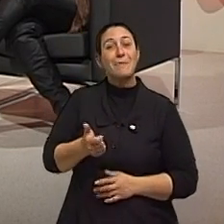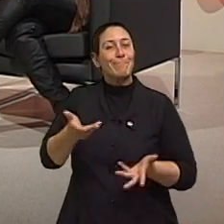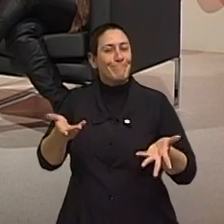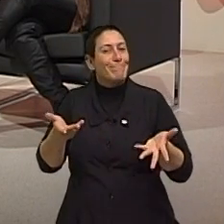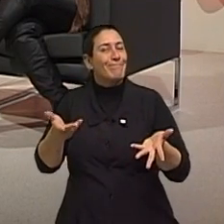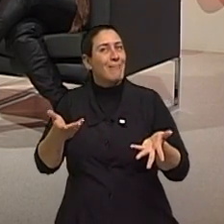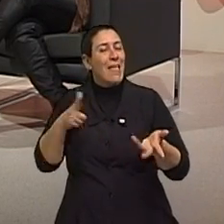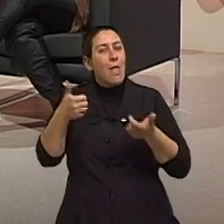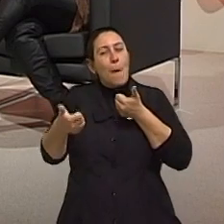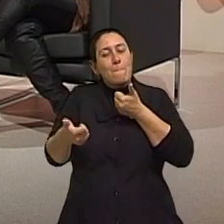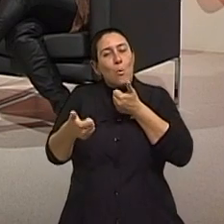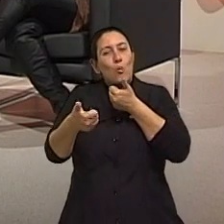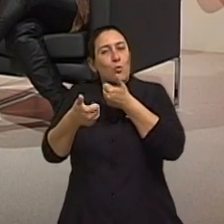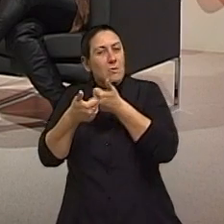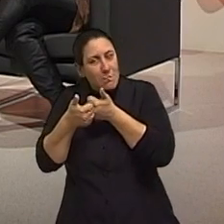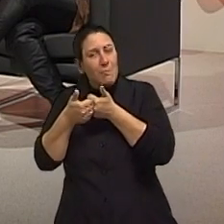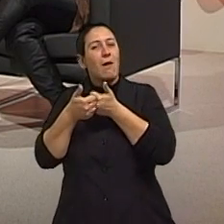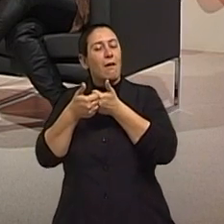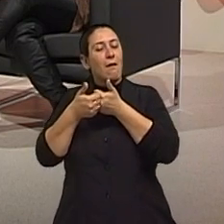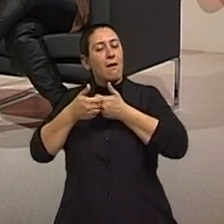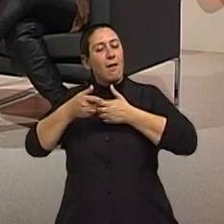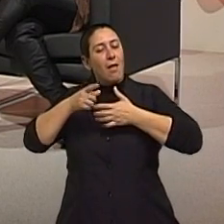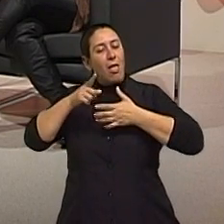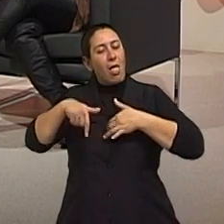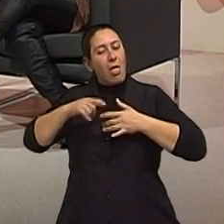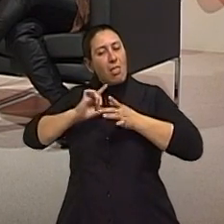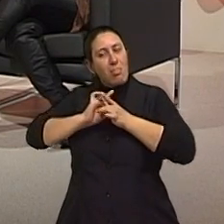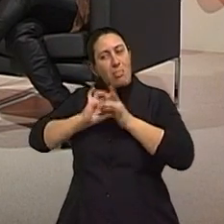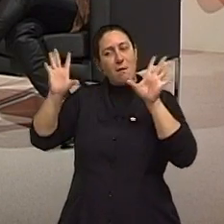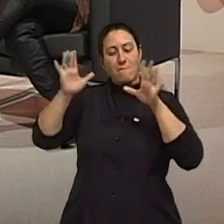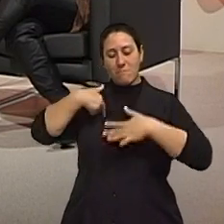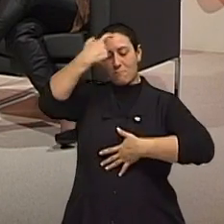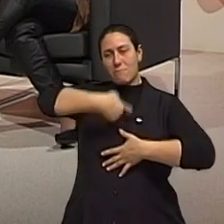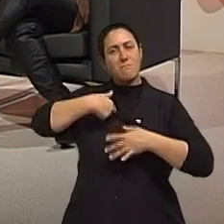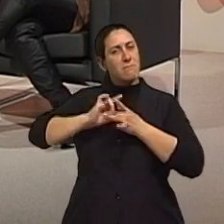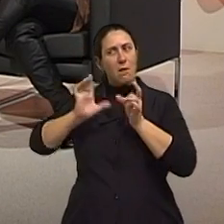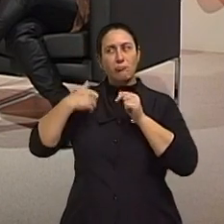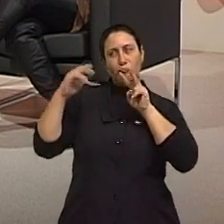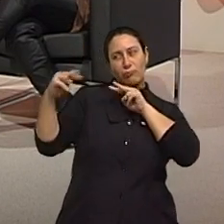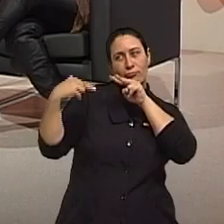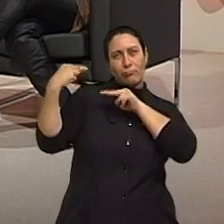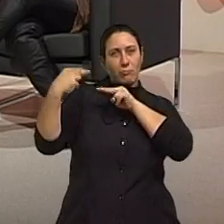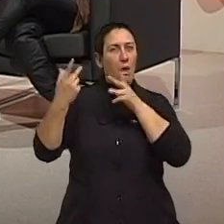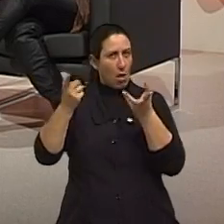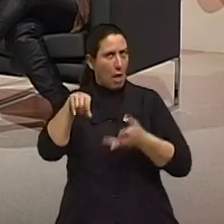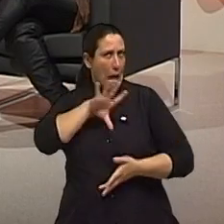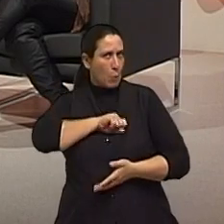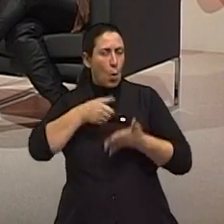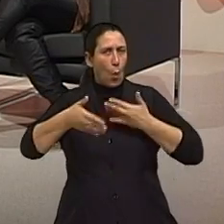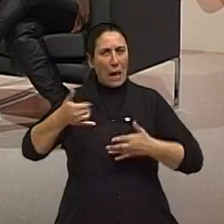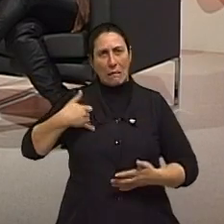esse aproximar-se e estar disponível, doutor, é o que nos leva a gerenciar melhor amor em qualquer